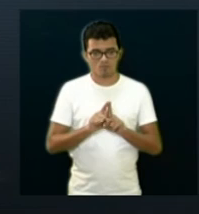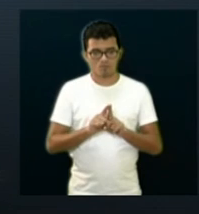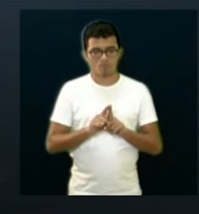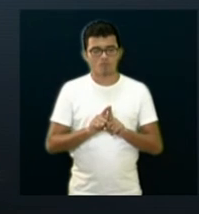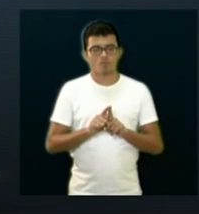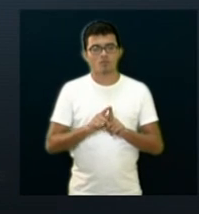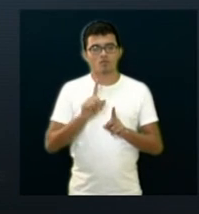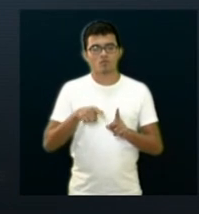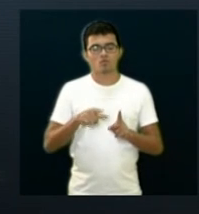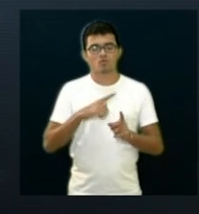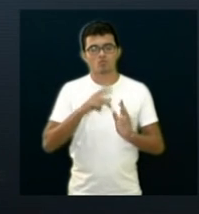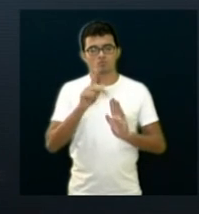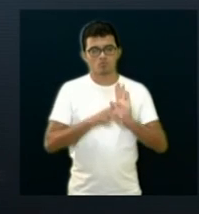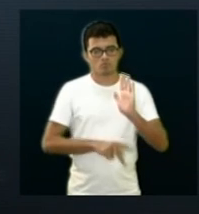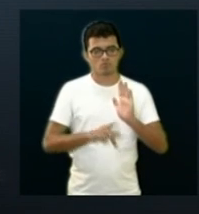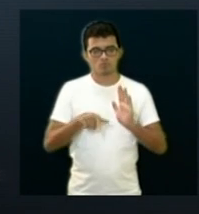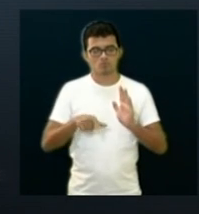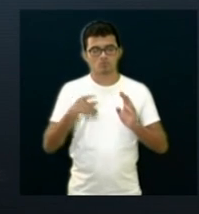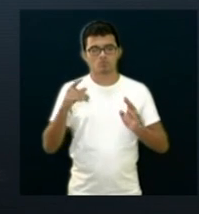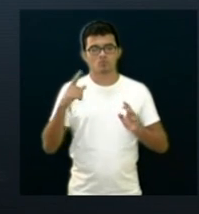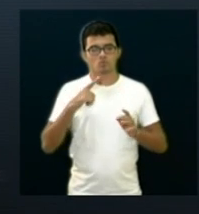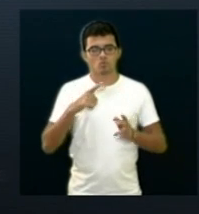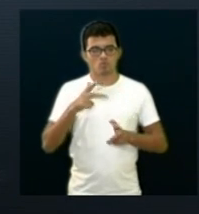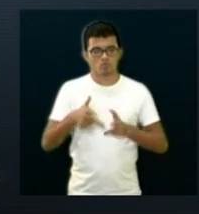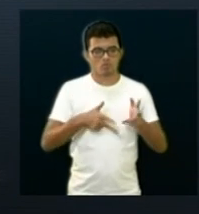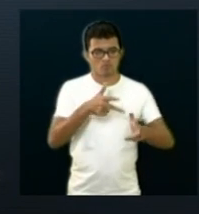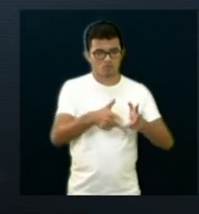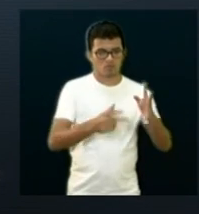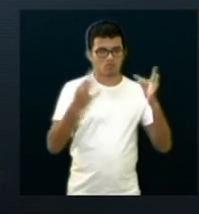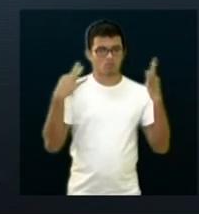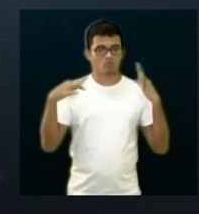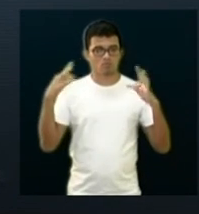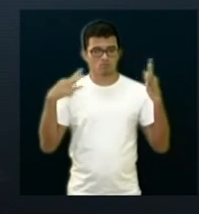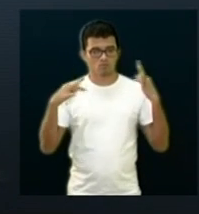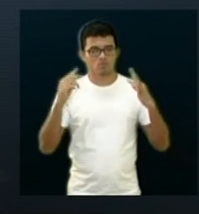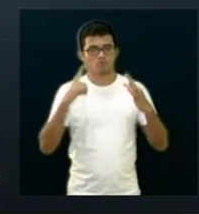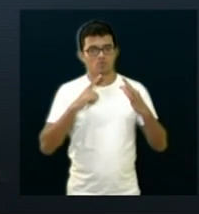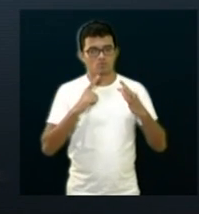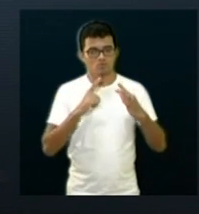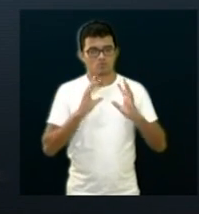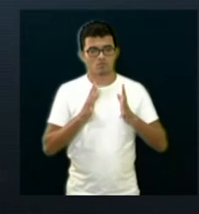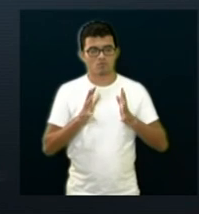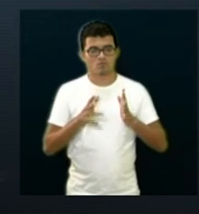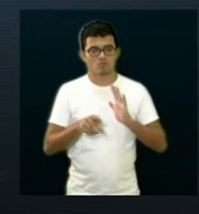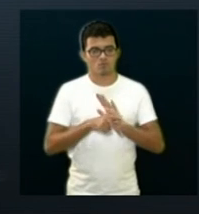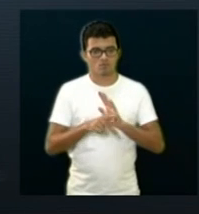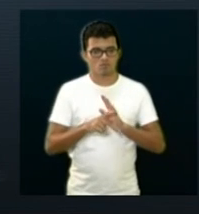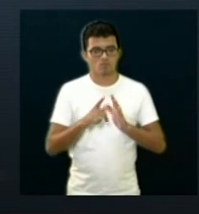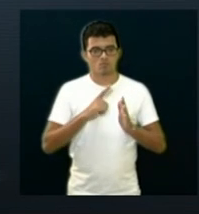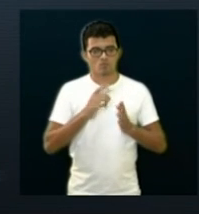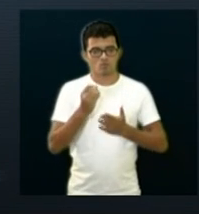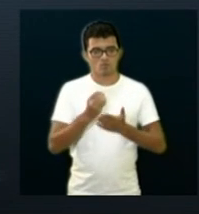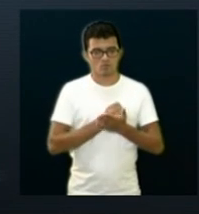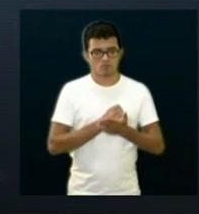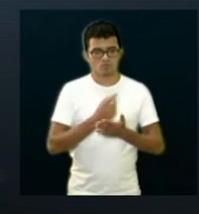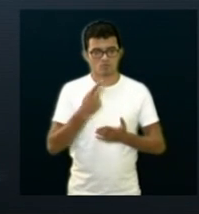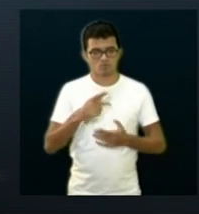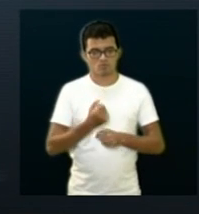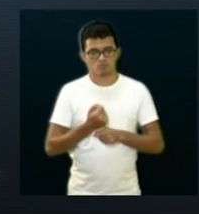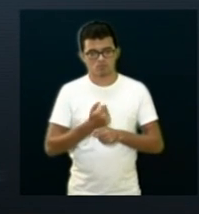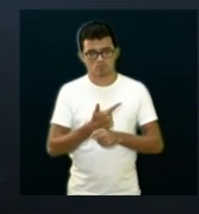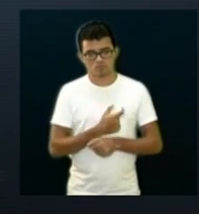O projeto também do trem turístico, que está na agenda, também no orçamento do município para esse ano aqui.